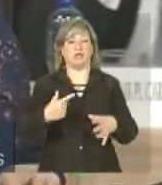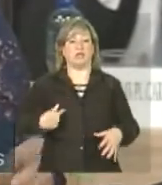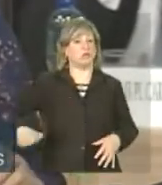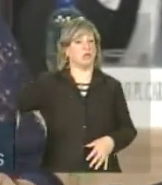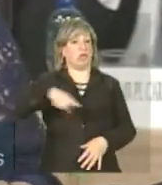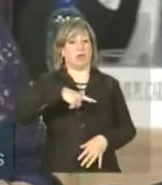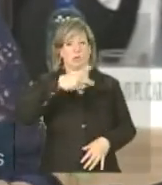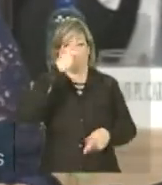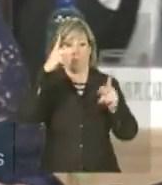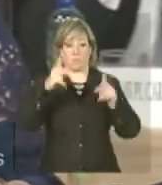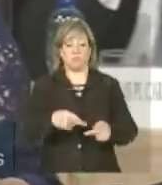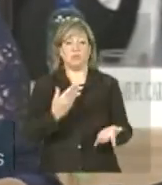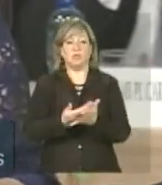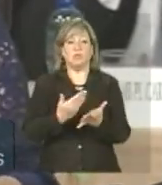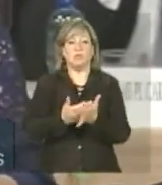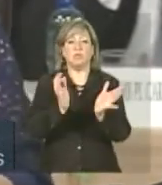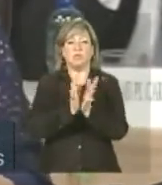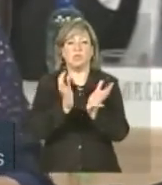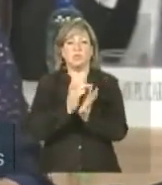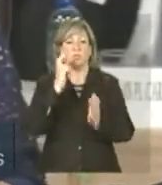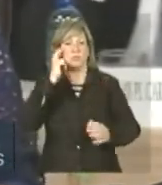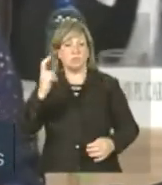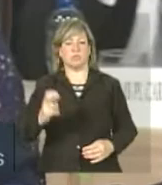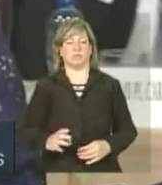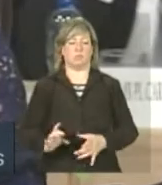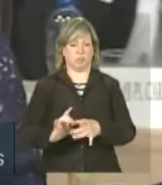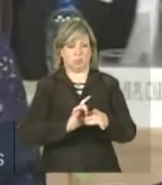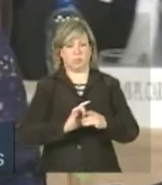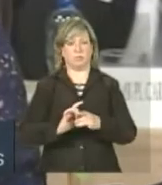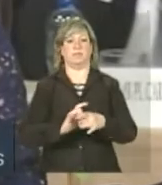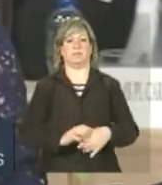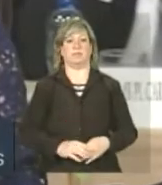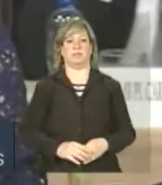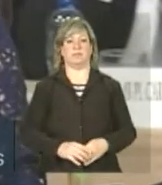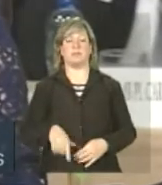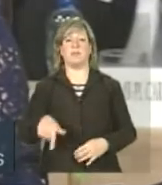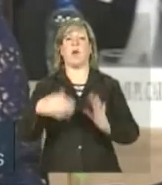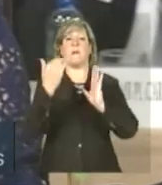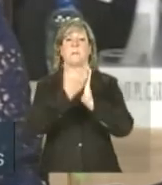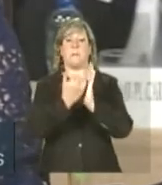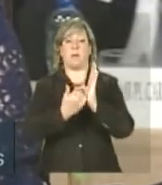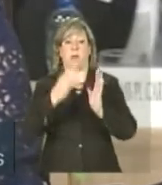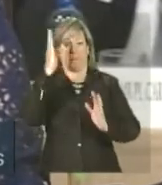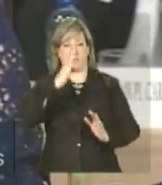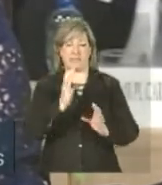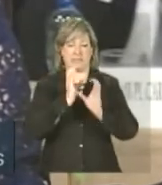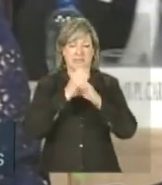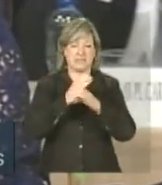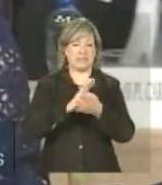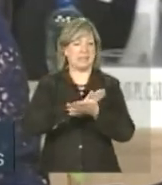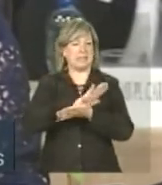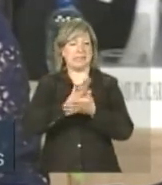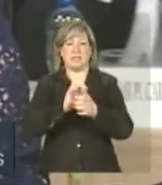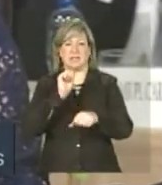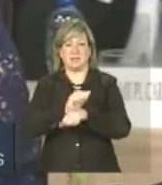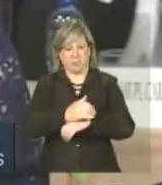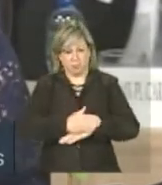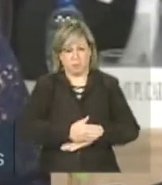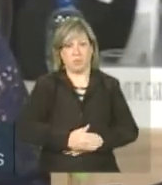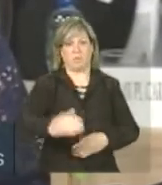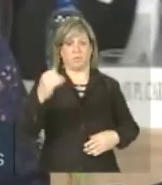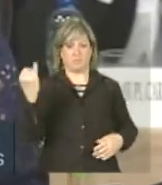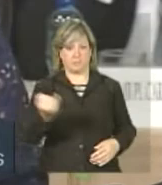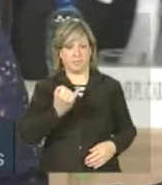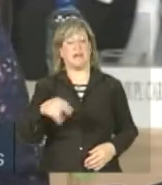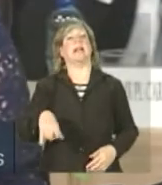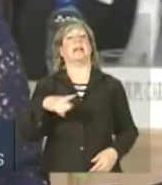comunidades acadêmicas. O programa brasileiro Ciência Sem Fronteira tem por